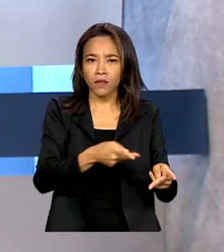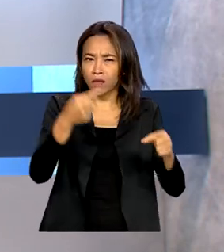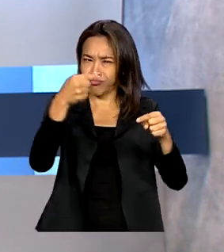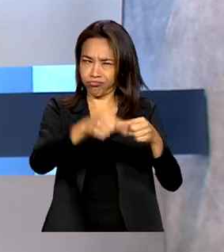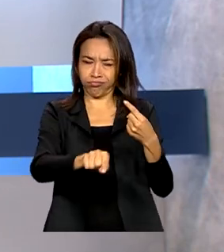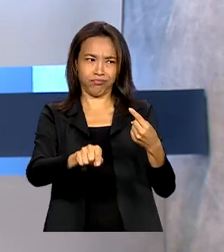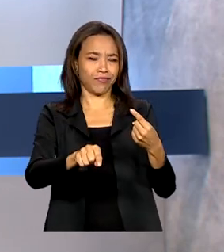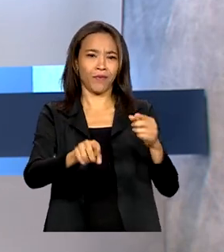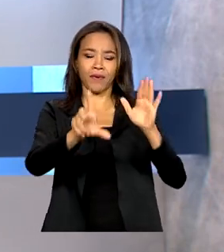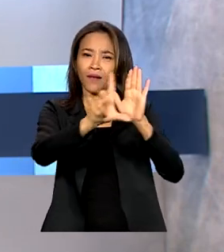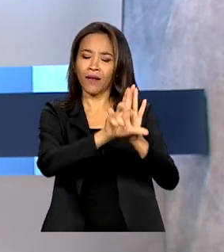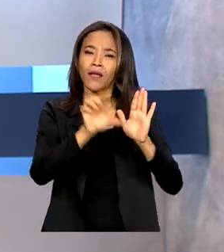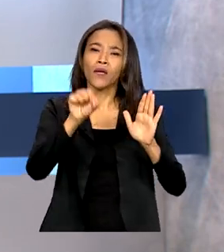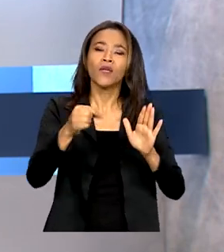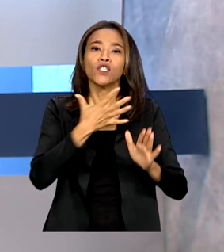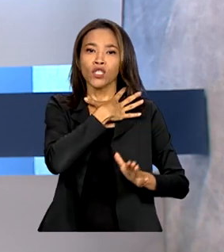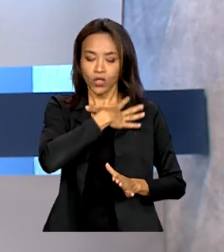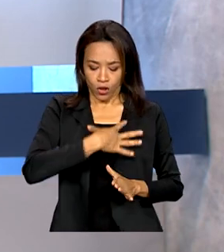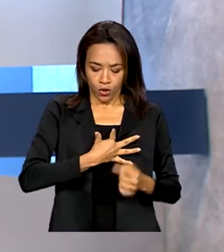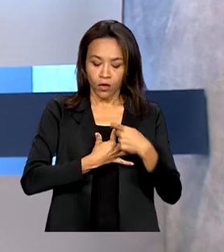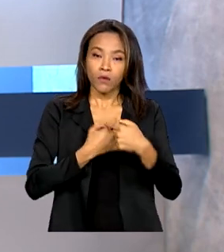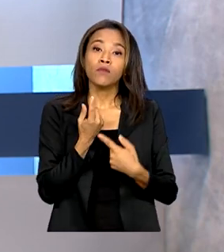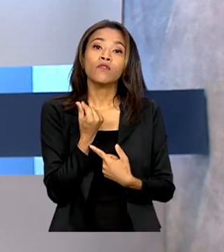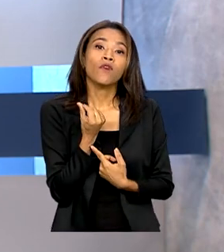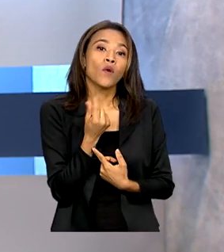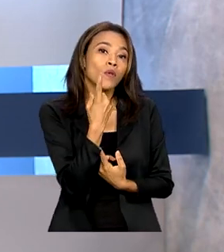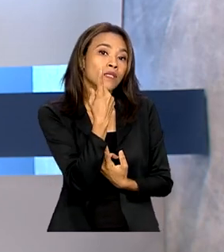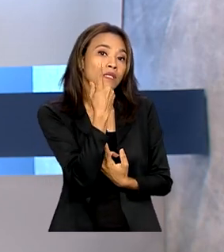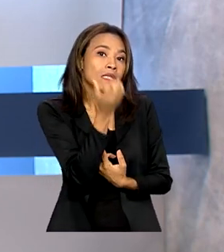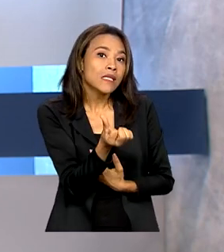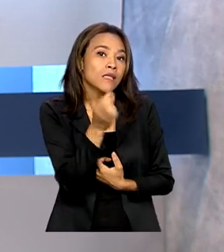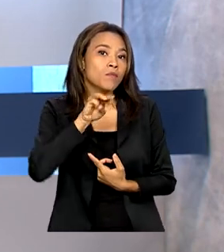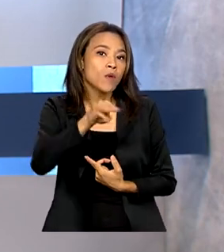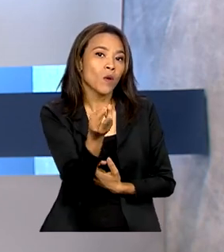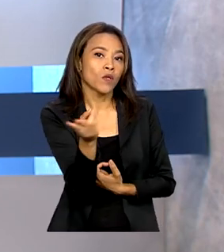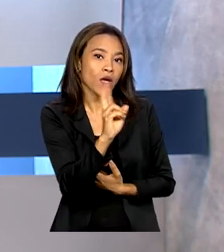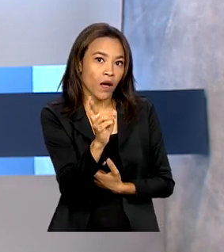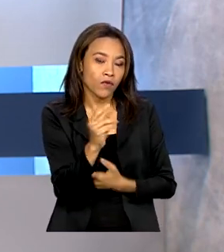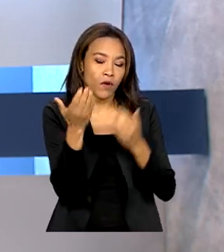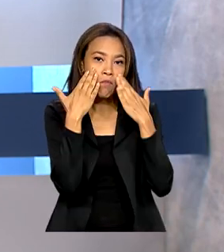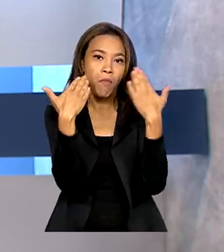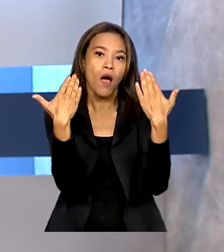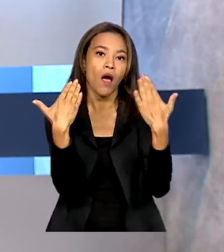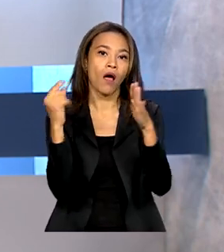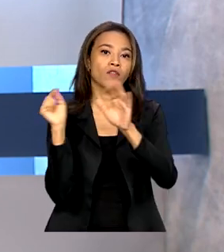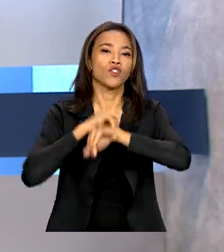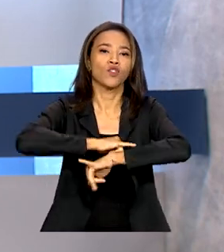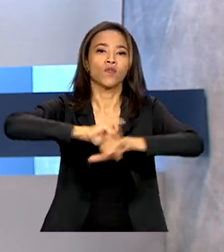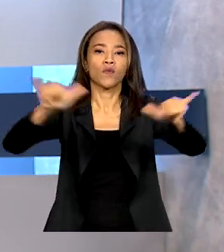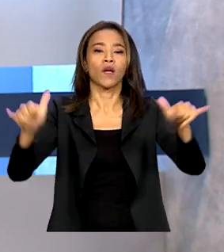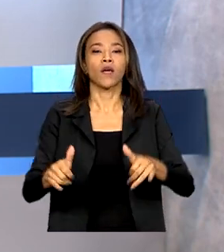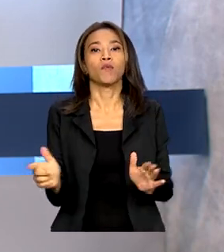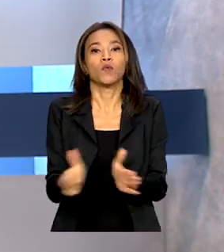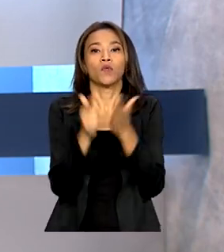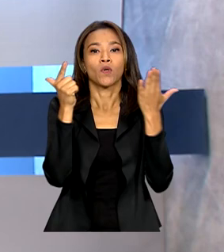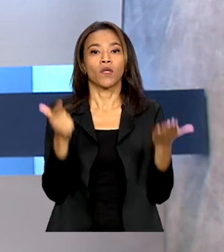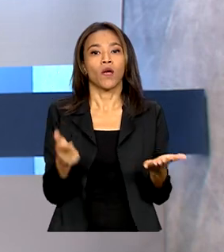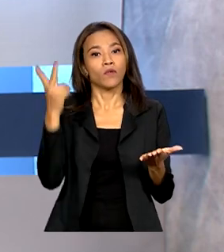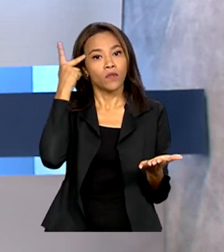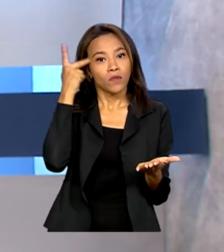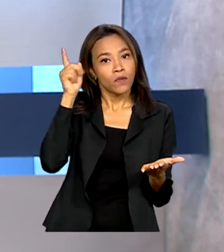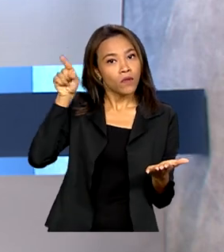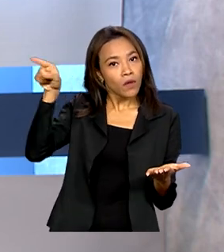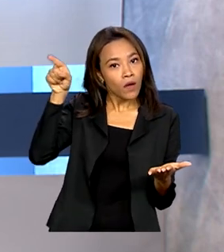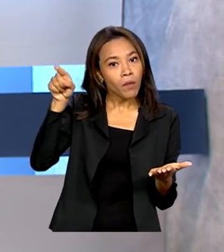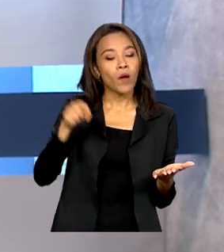ao Brasil joias avaliadas em 16 milhões de reais. O caso foi revelado pelo jornal O Estado de São Paulo. Um